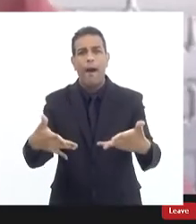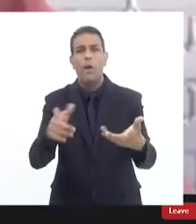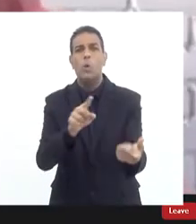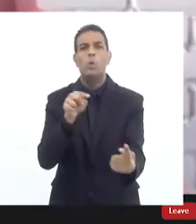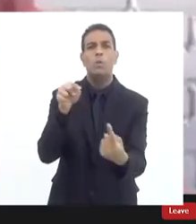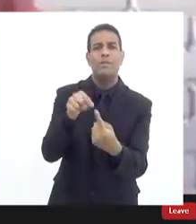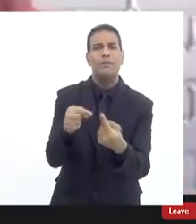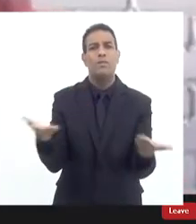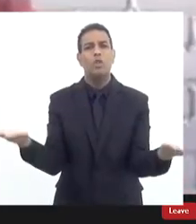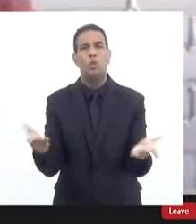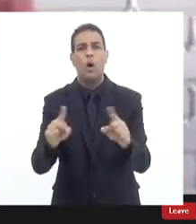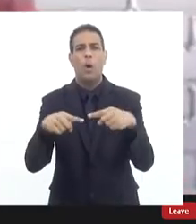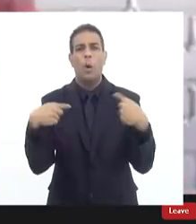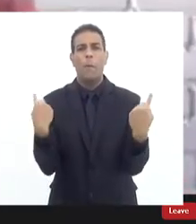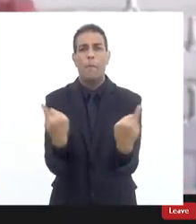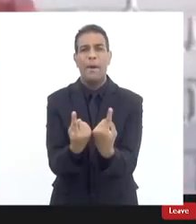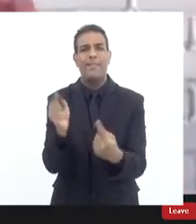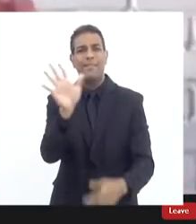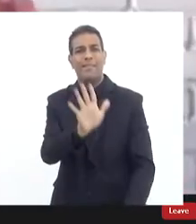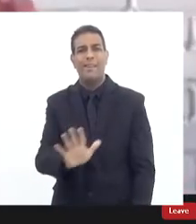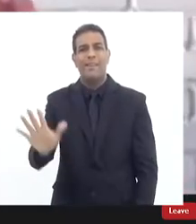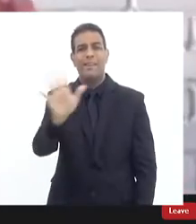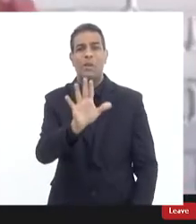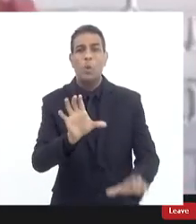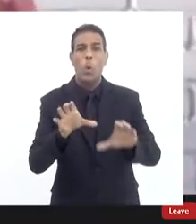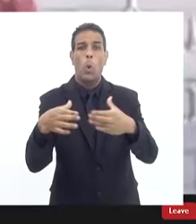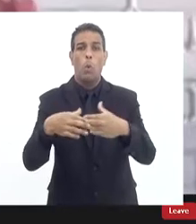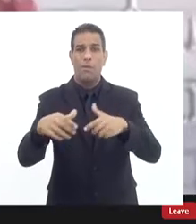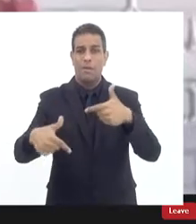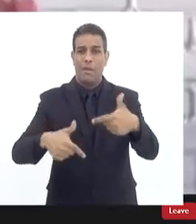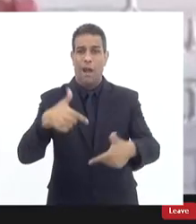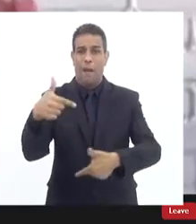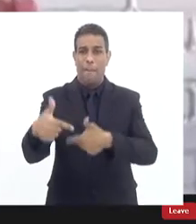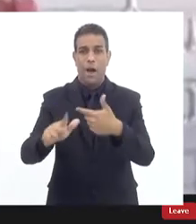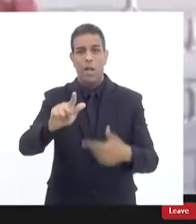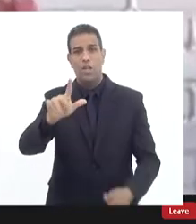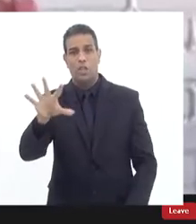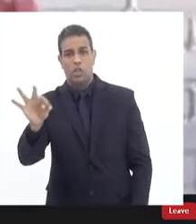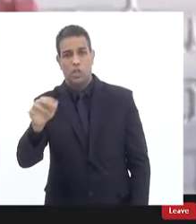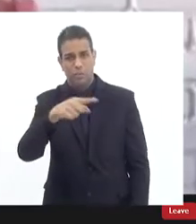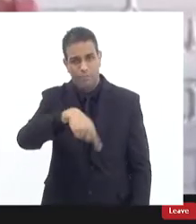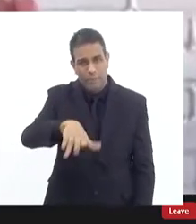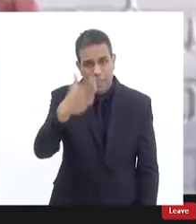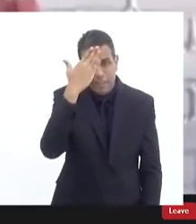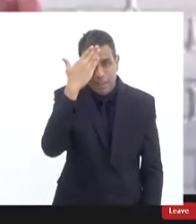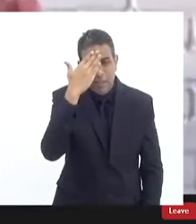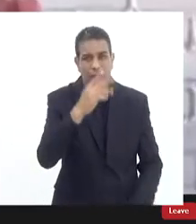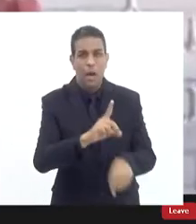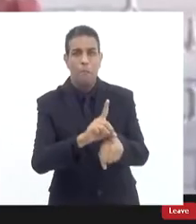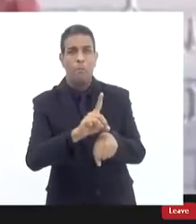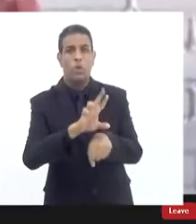da dinâmica mais geral desse grupo de trabalho acredito que doutor Fábio também